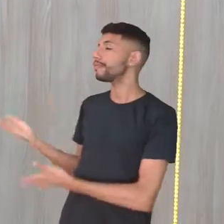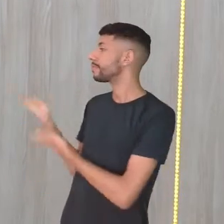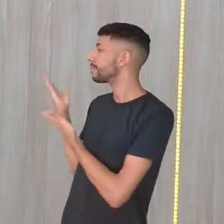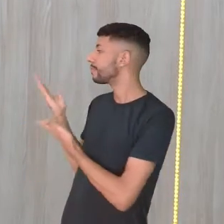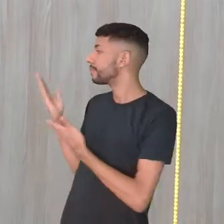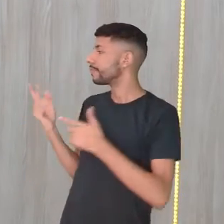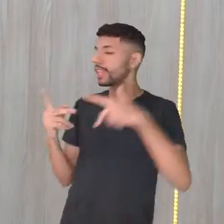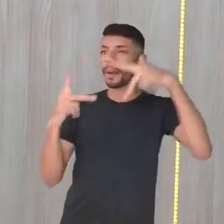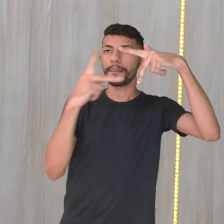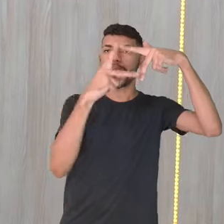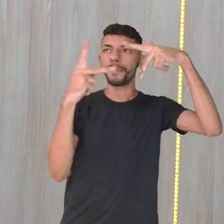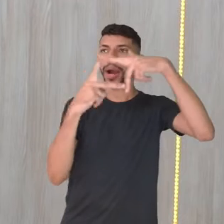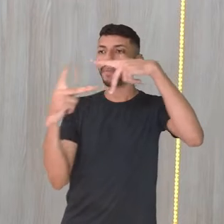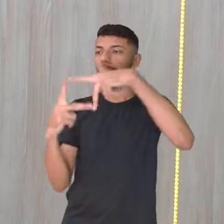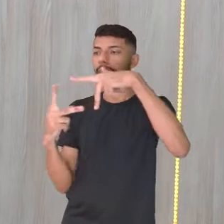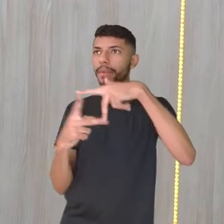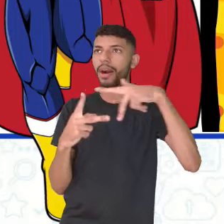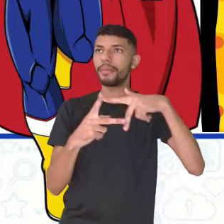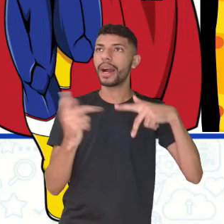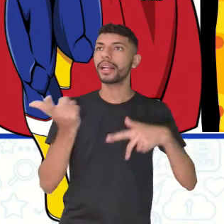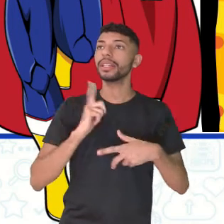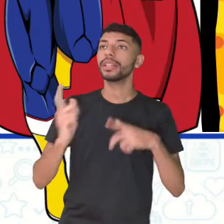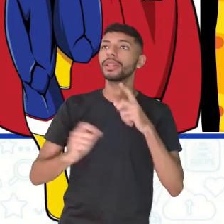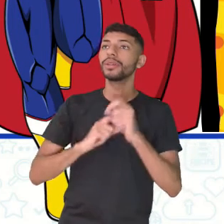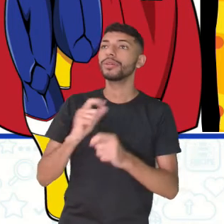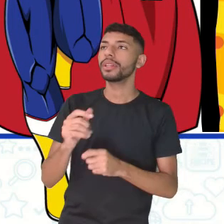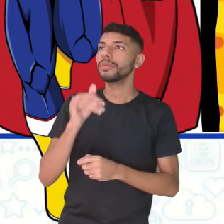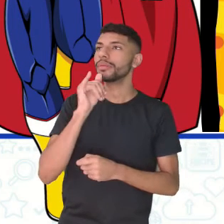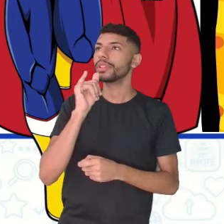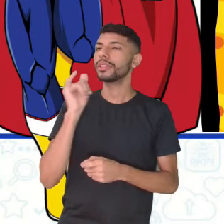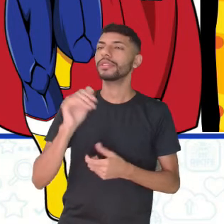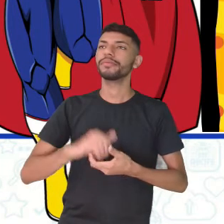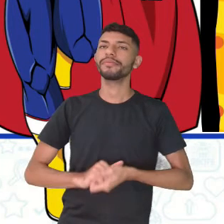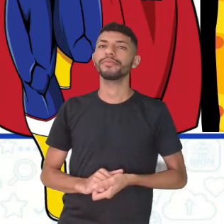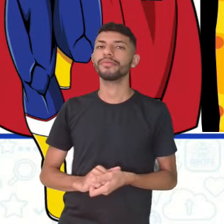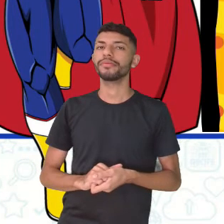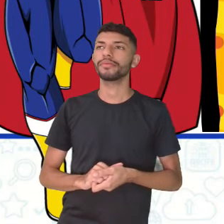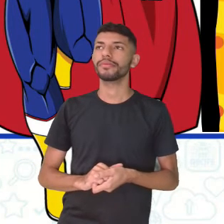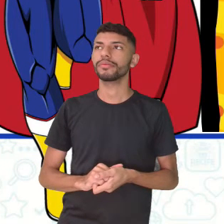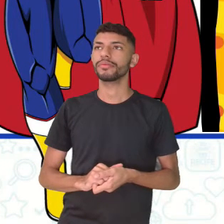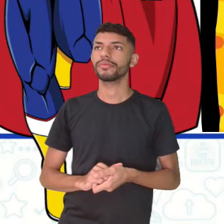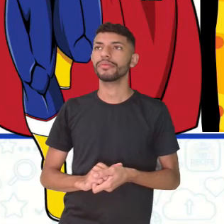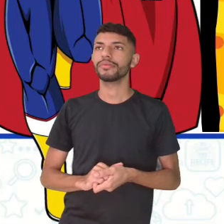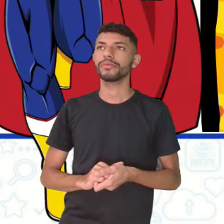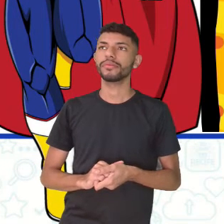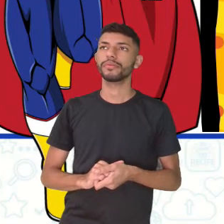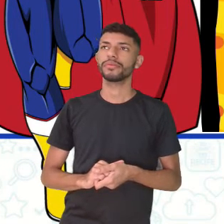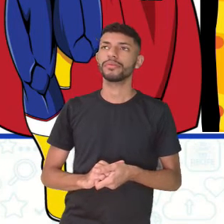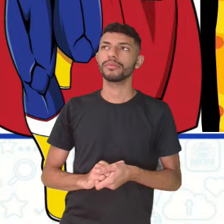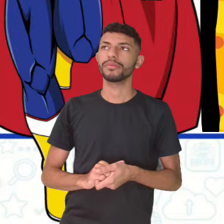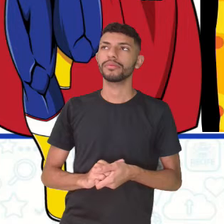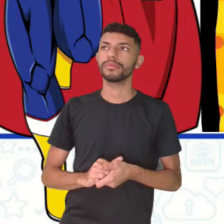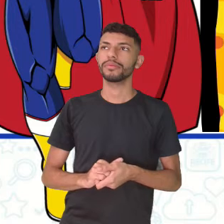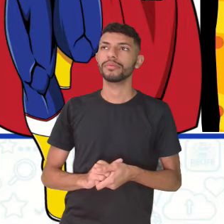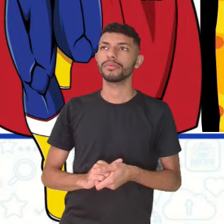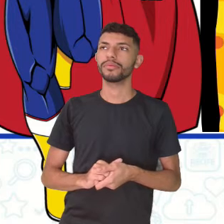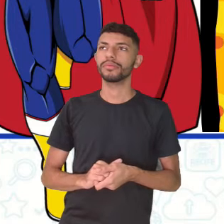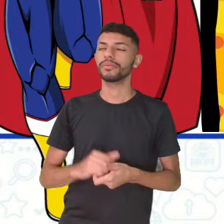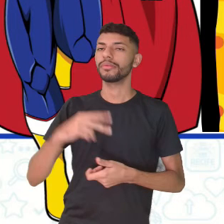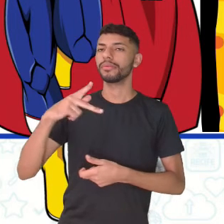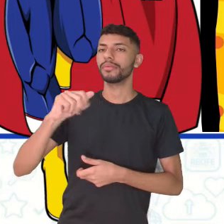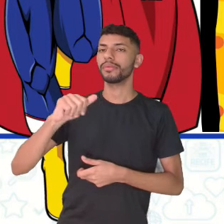panel, tá? Então, isso aqui, você tem... Quando você fala quadrinho, parece ser quadrados, mas, na verdade, como eles falam panels,